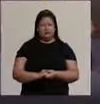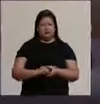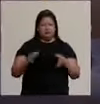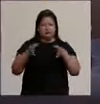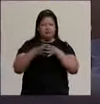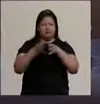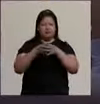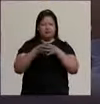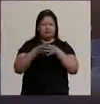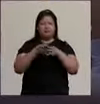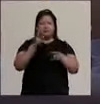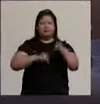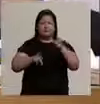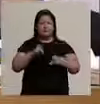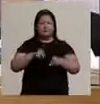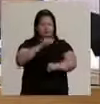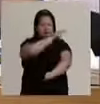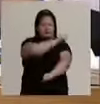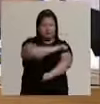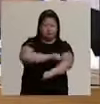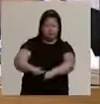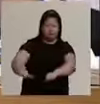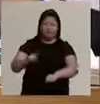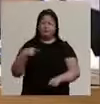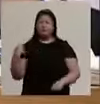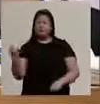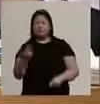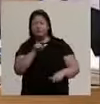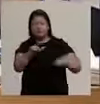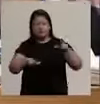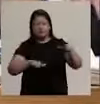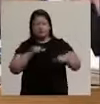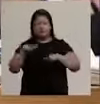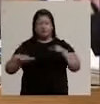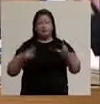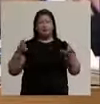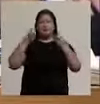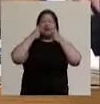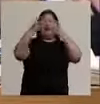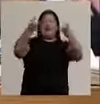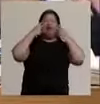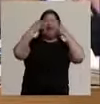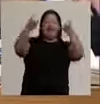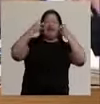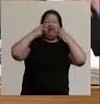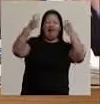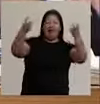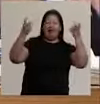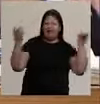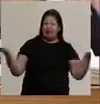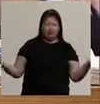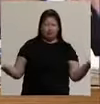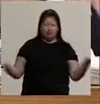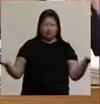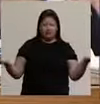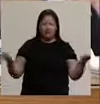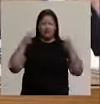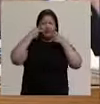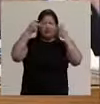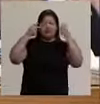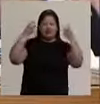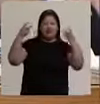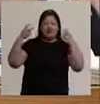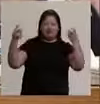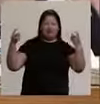É casa do povo com educação, mas nós estamos trabalhando, não é hora de eu invidicar na gritaria aqui. Não,